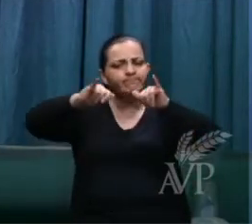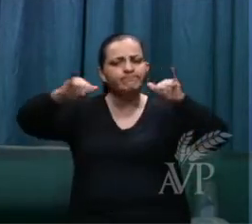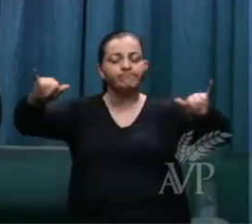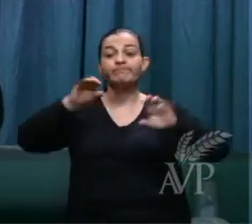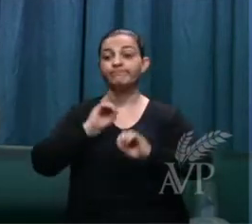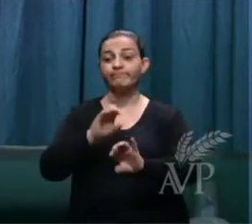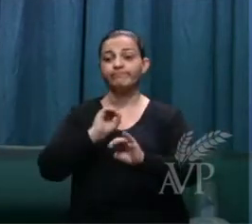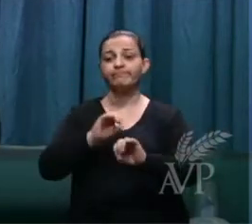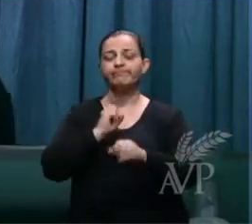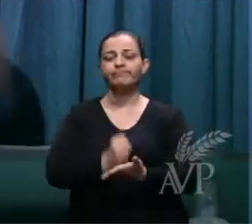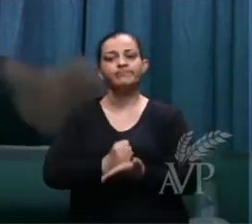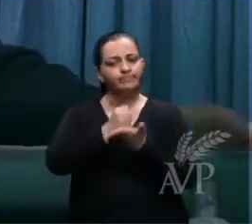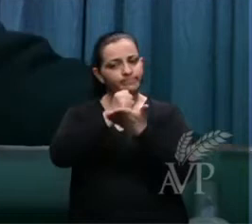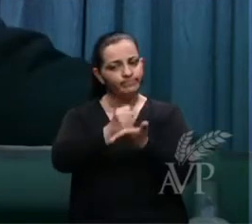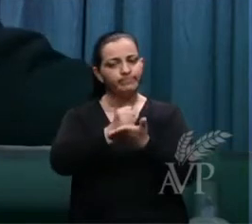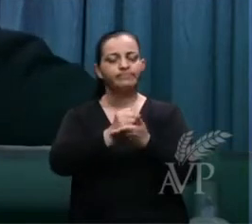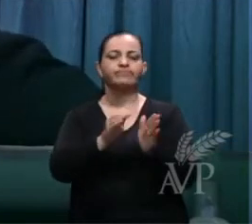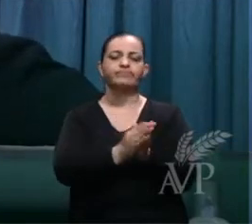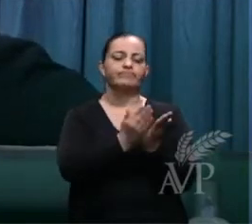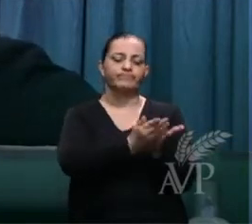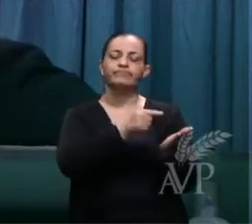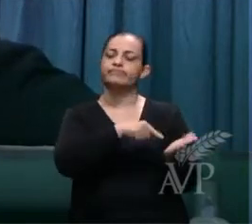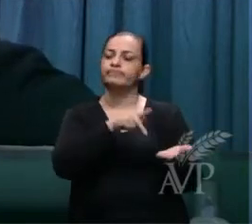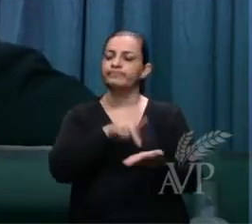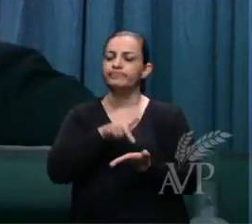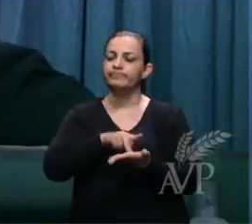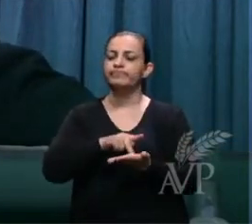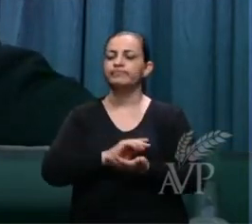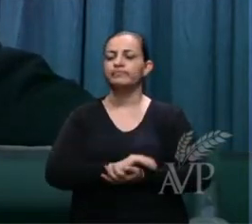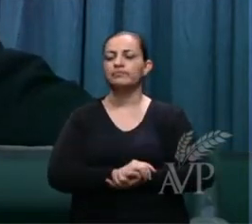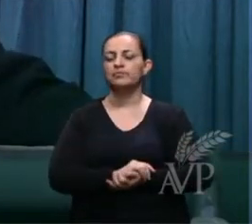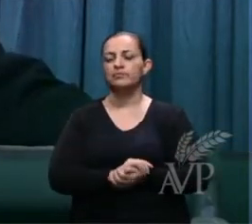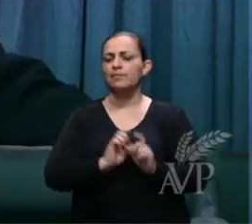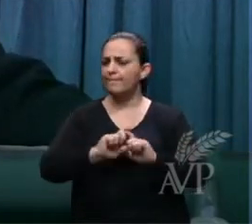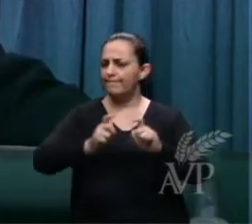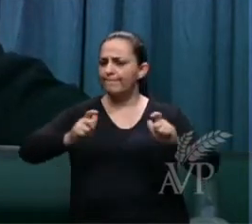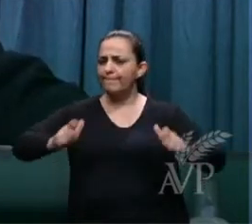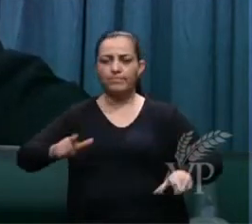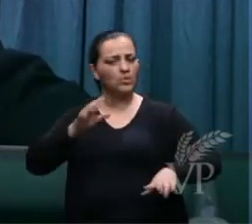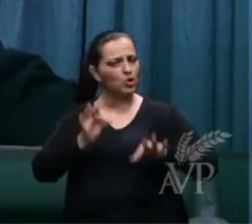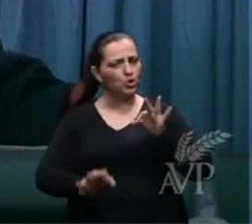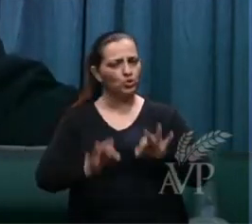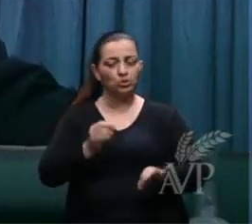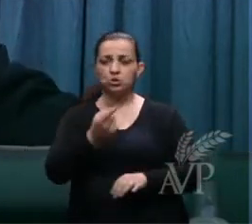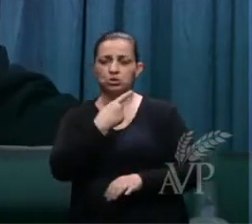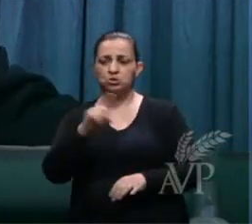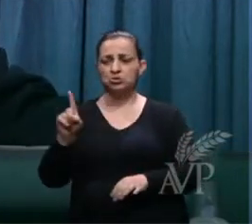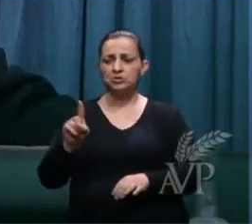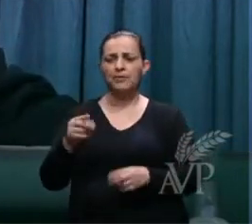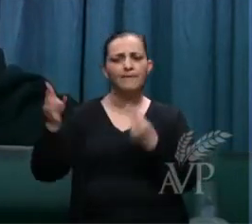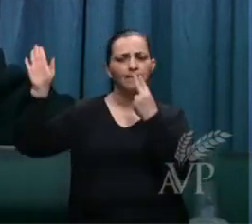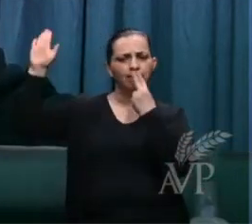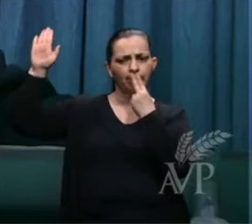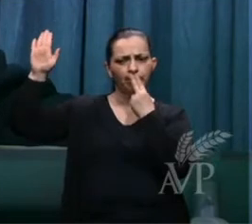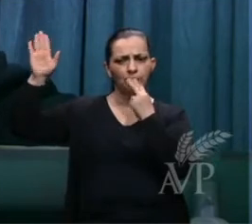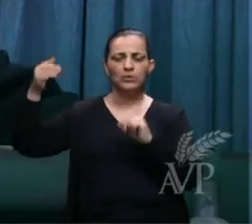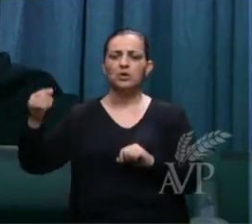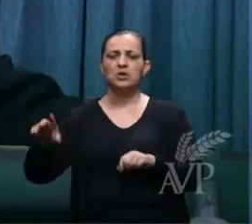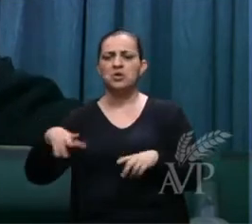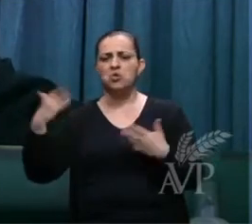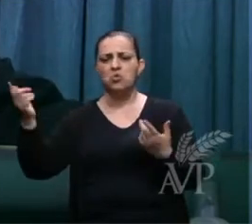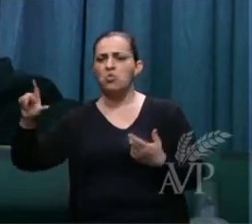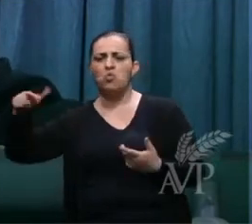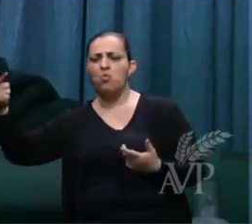se pautar pela verdade o maior juízo não será para Adolfo Hitler para Saddam